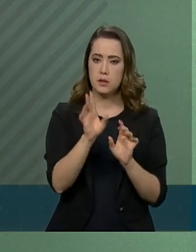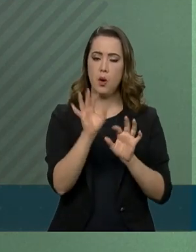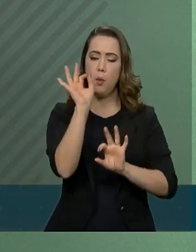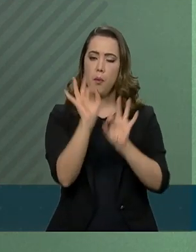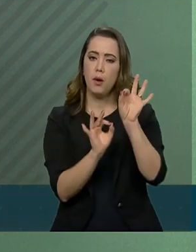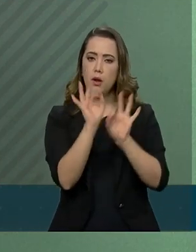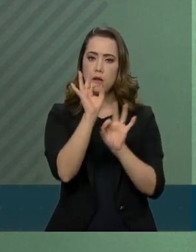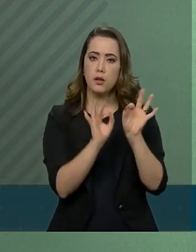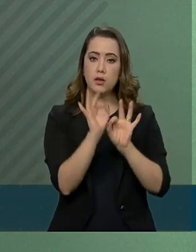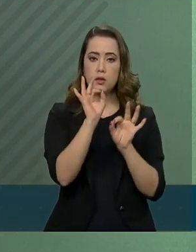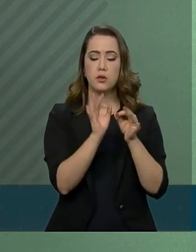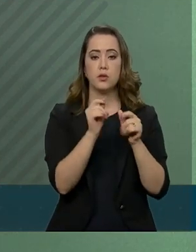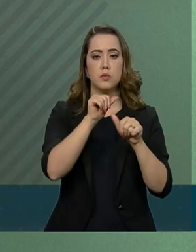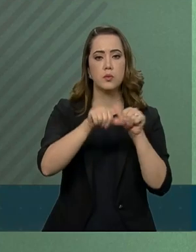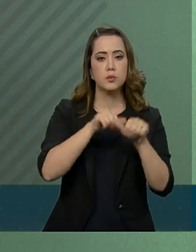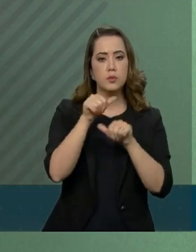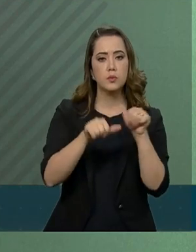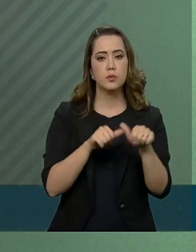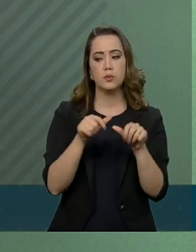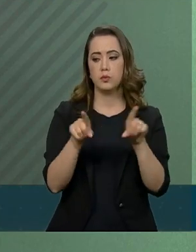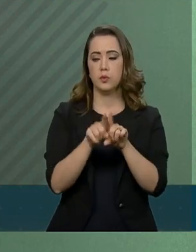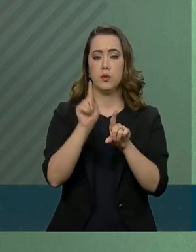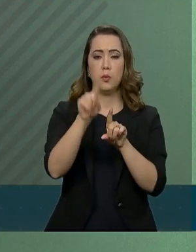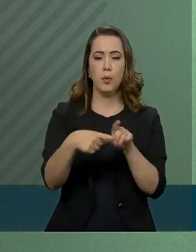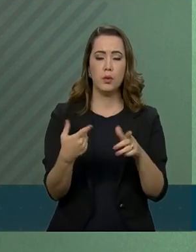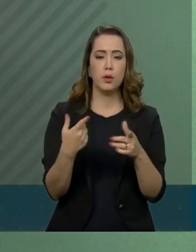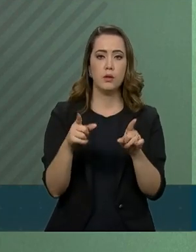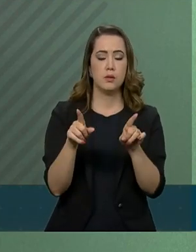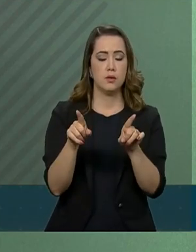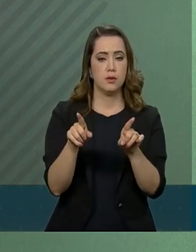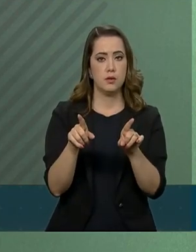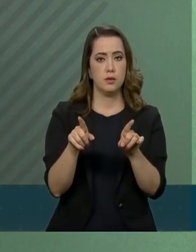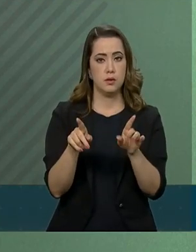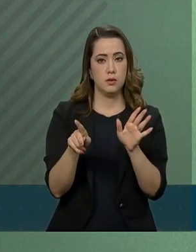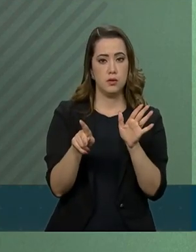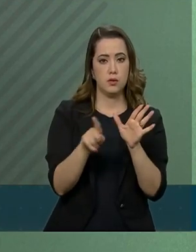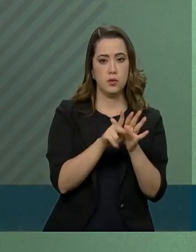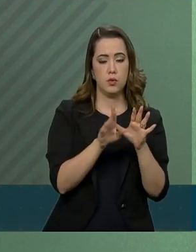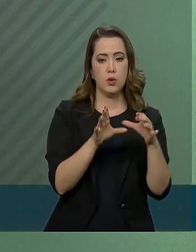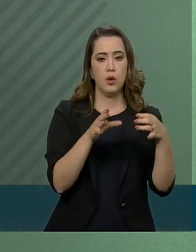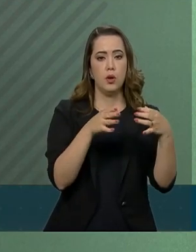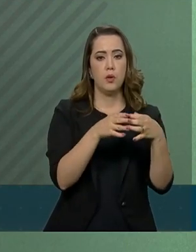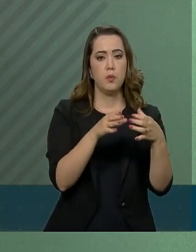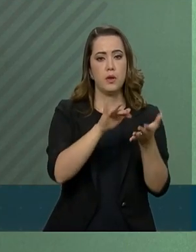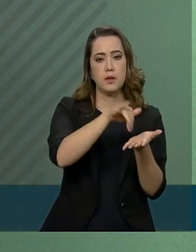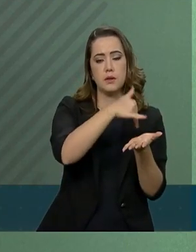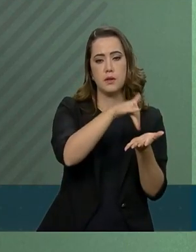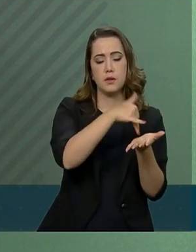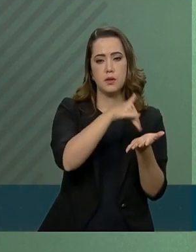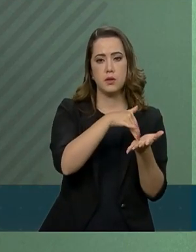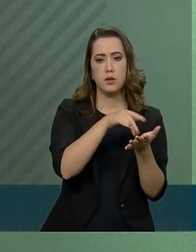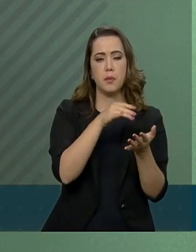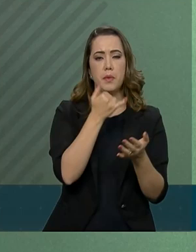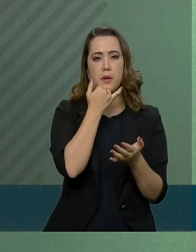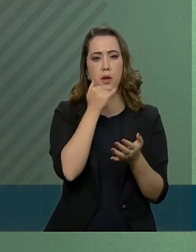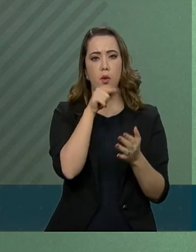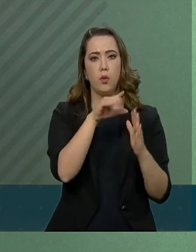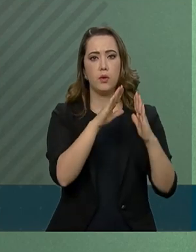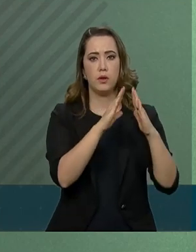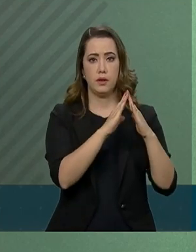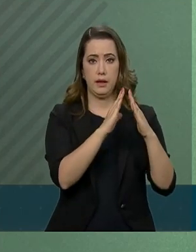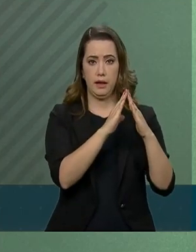planejamento de reestruturação das atribuições daquela secretaria, perdão, daquela Casa Civil.